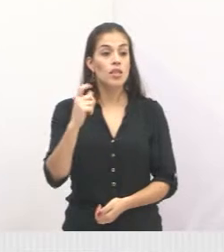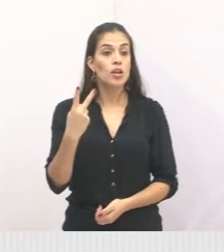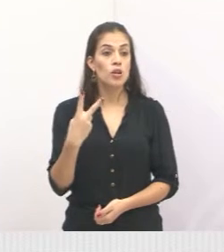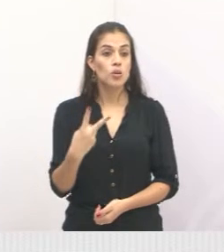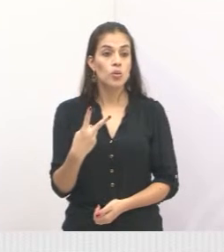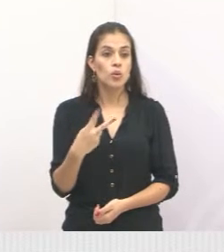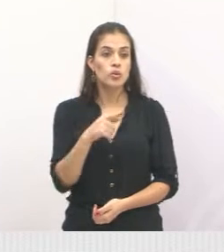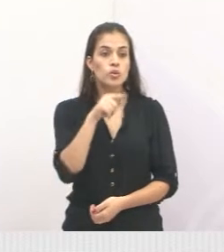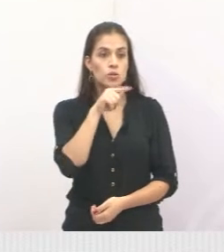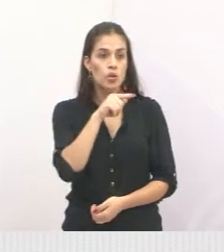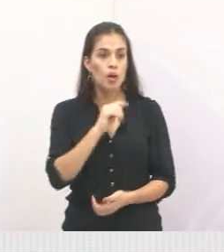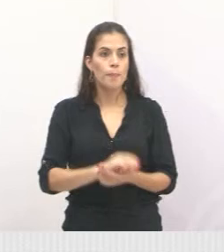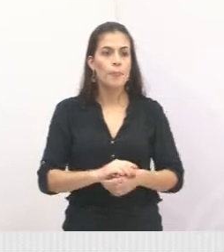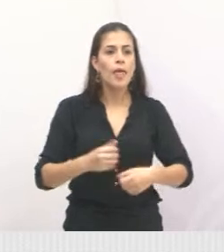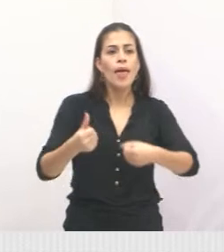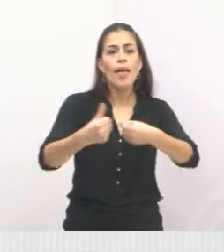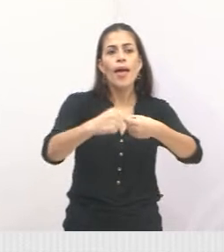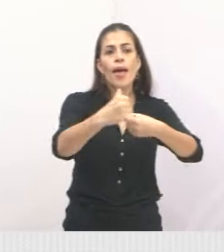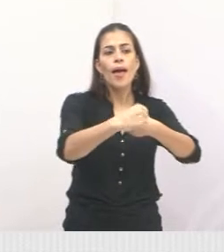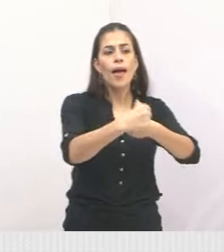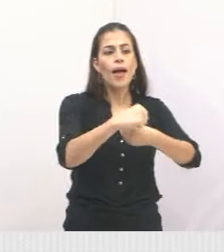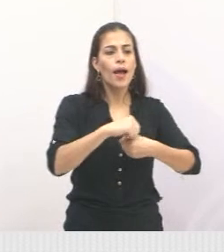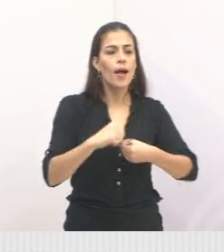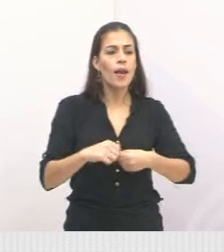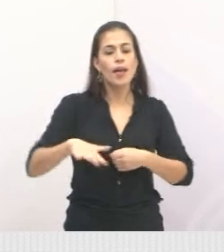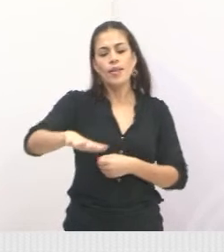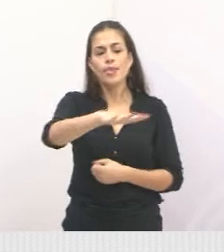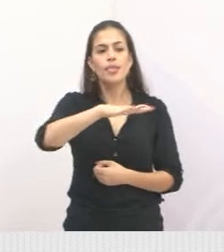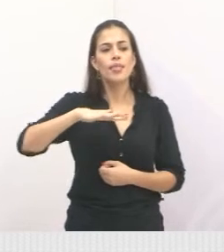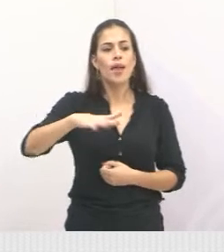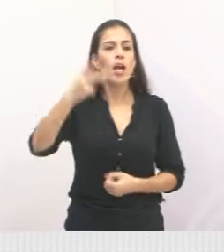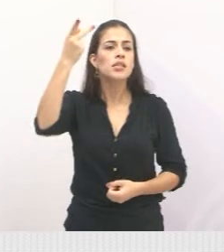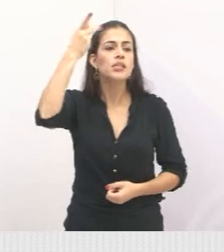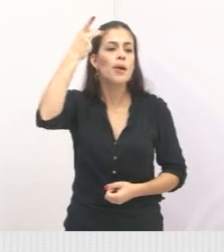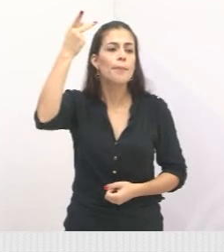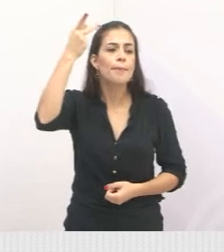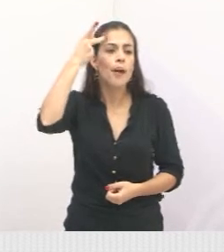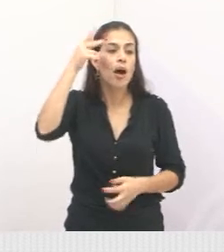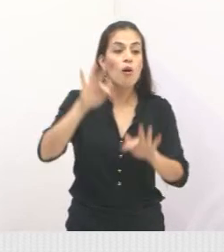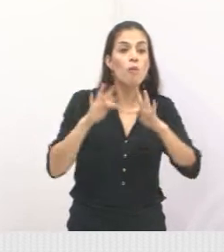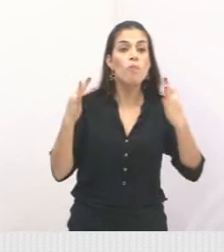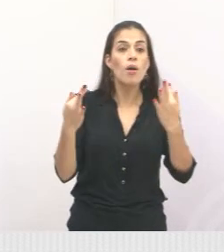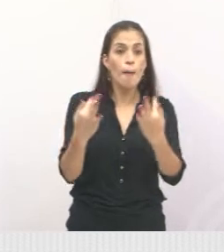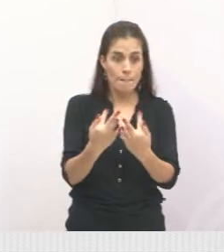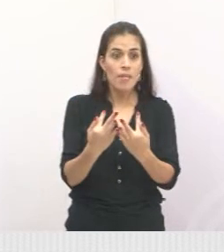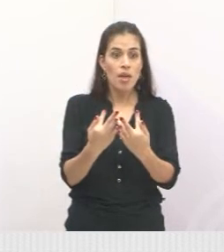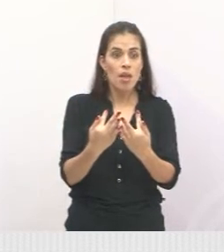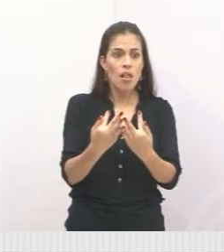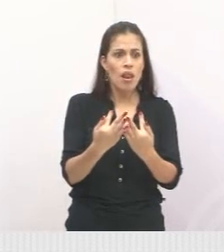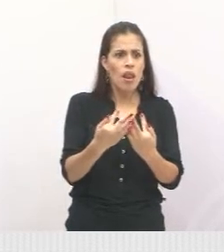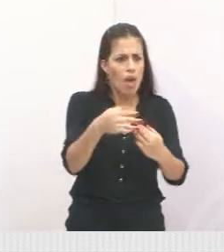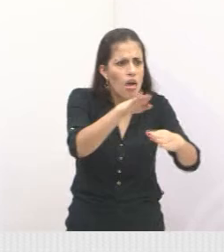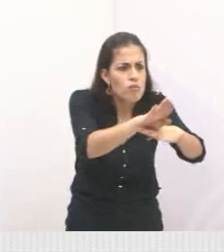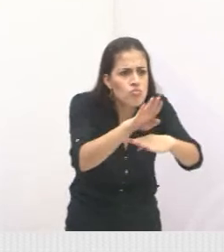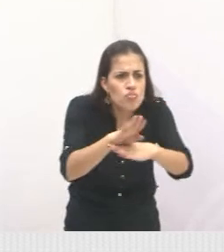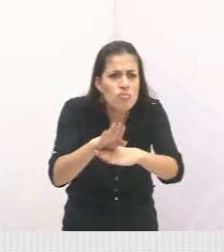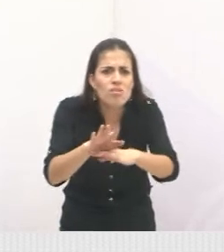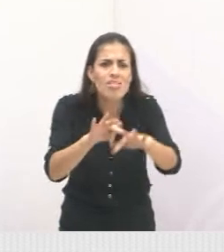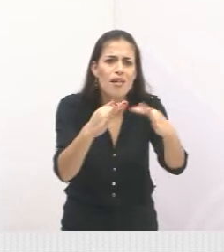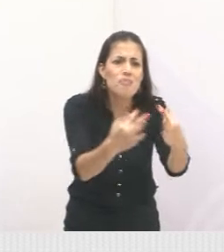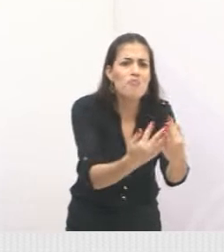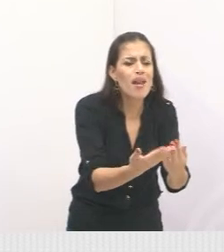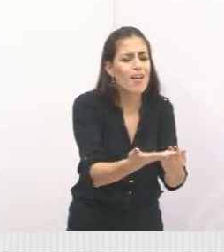famílias tentam resgatar parentes das drogas. Olha que ponto, gente. Pessoas que estavam vivendo em família,